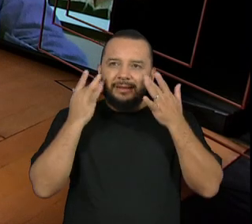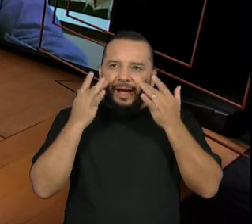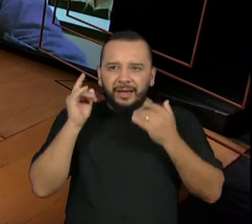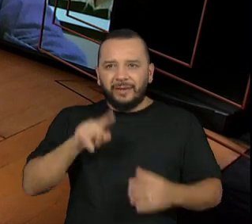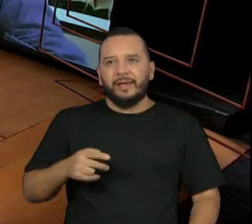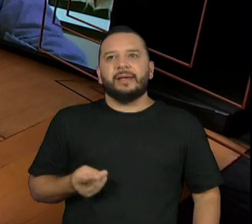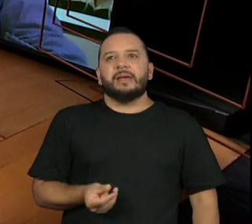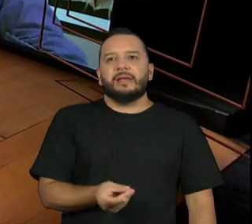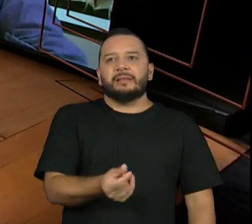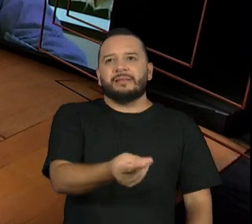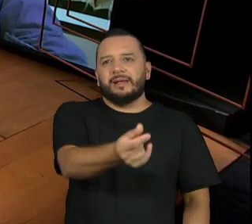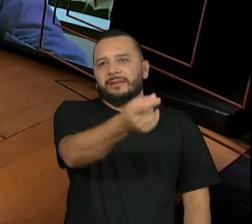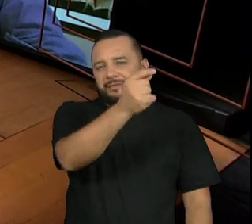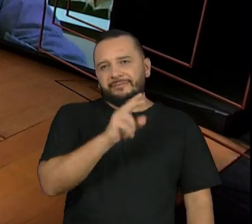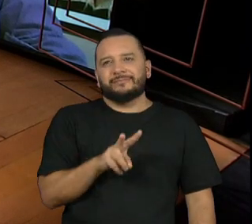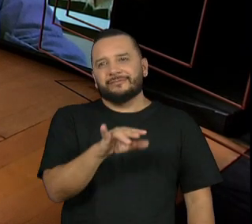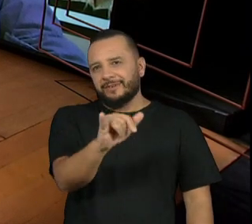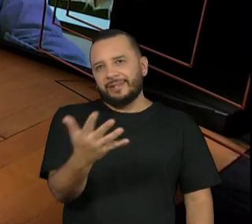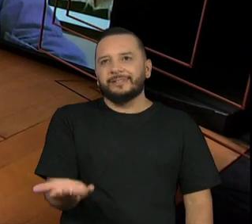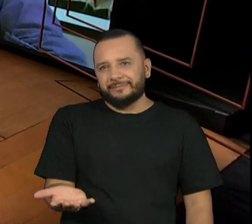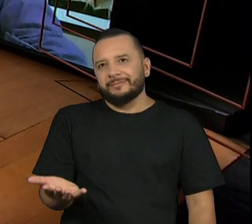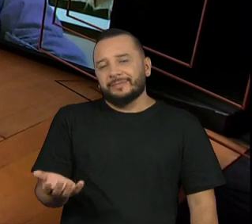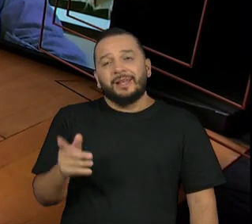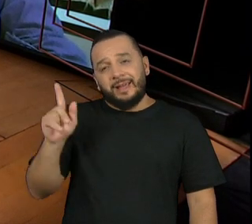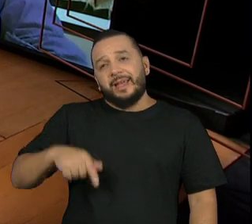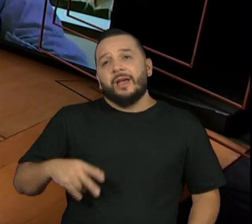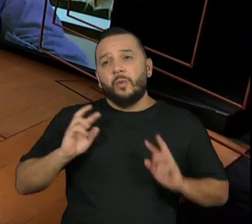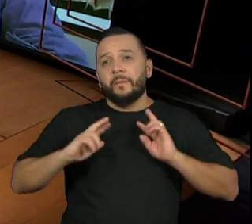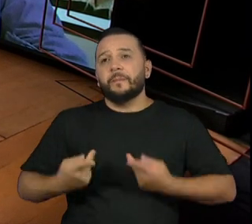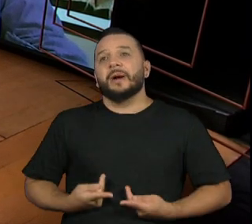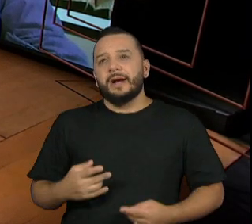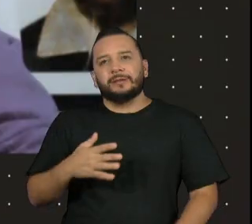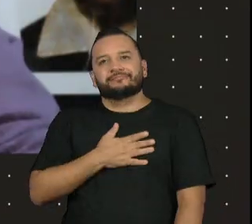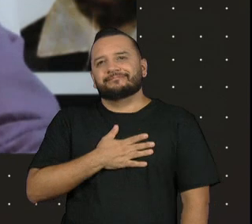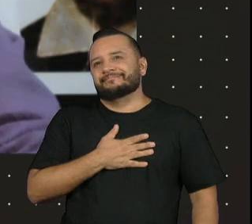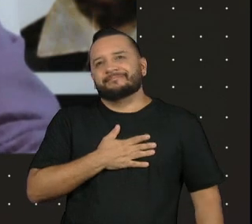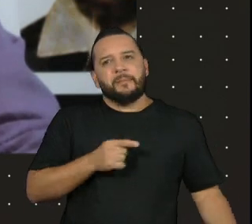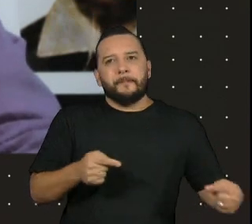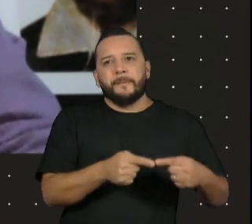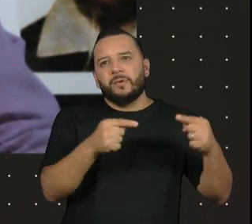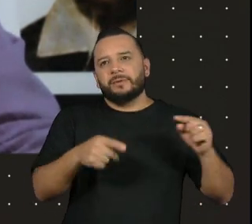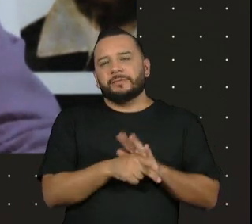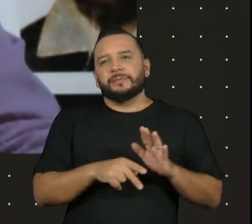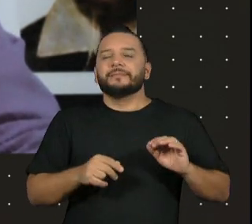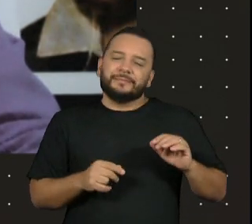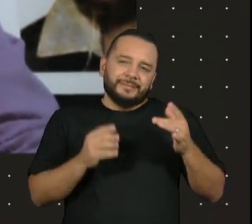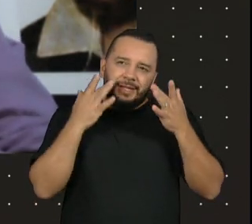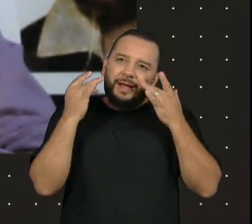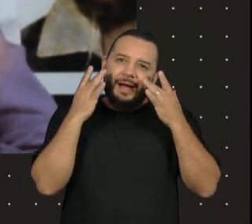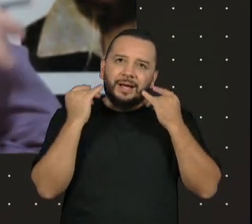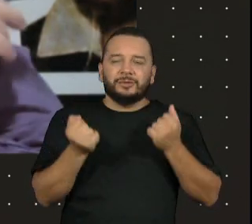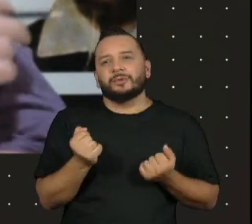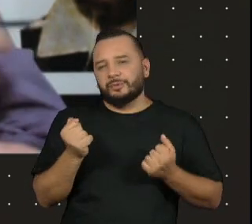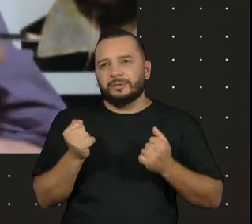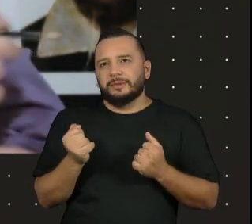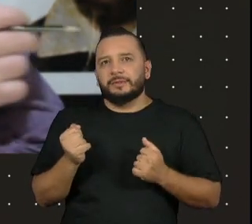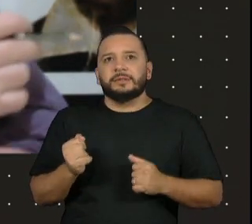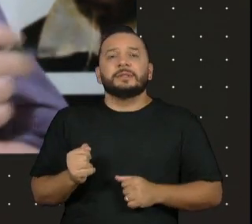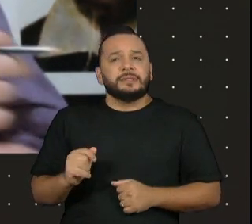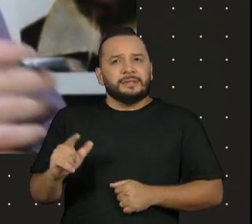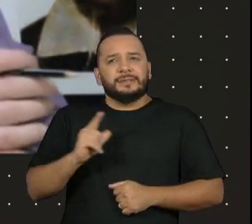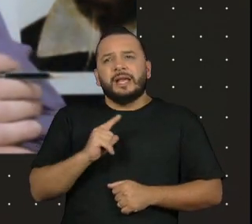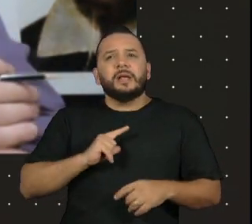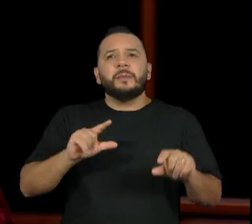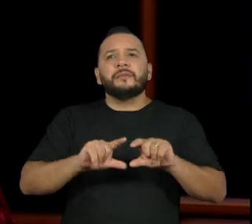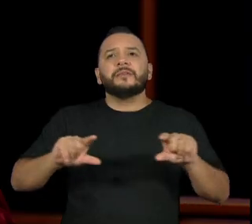continuar para sempre, porque acho que é do ser humano. O Boal, de novo o Boal, dizia uma coisa que acho que é muito interessante, ele